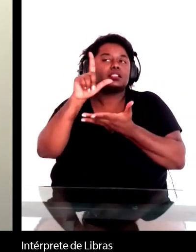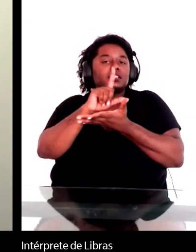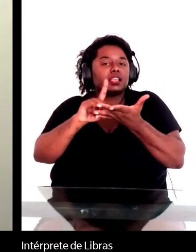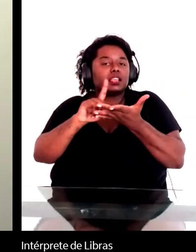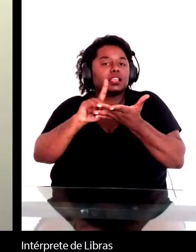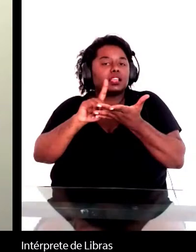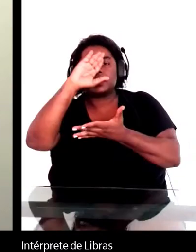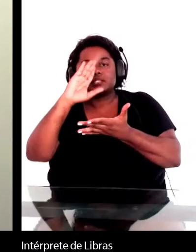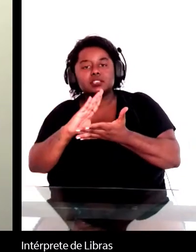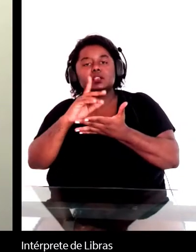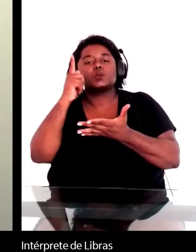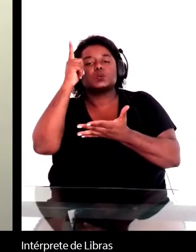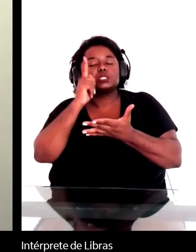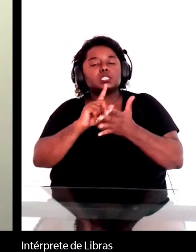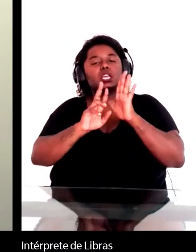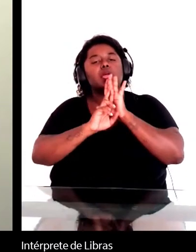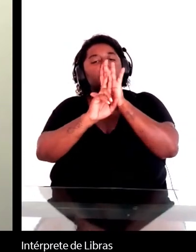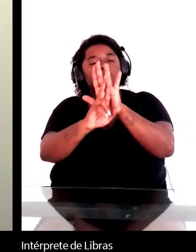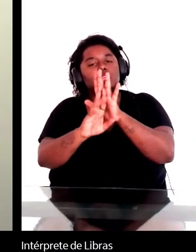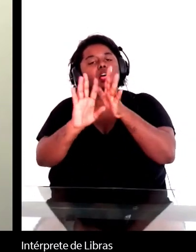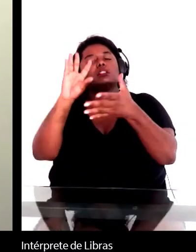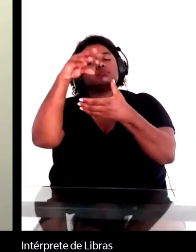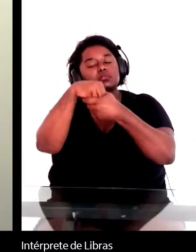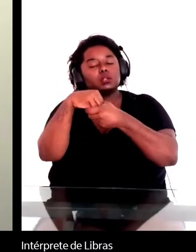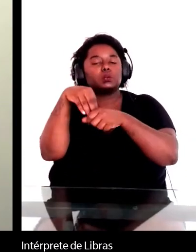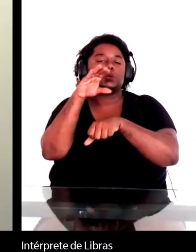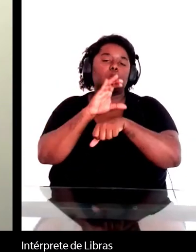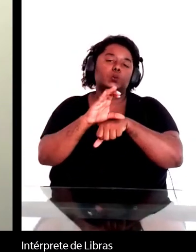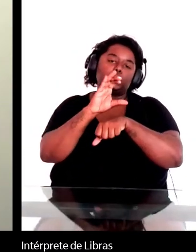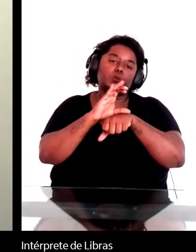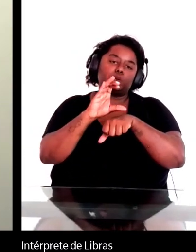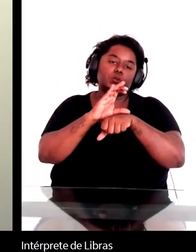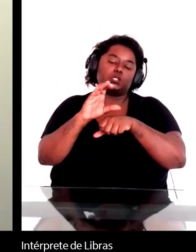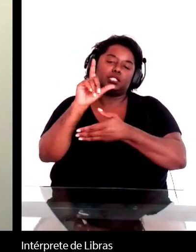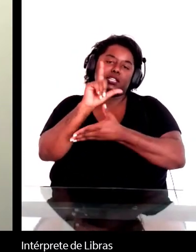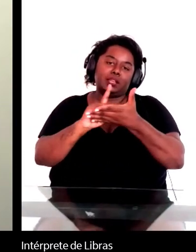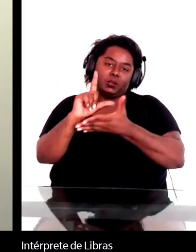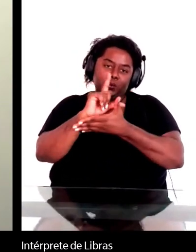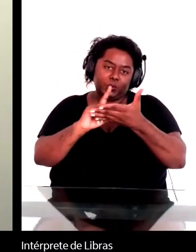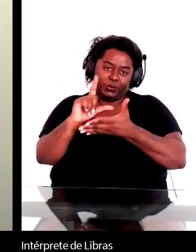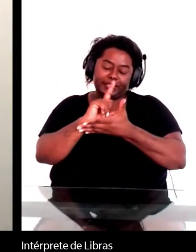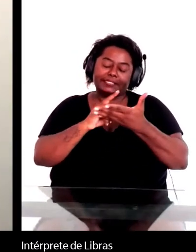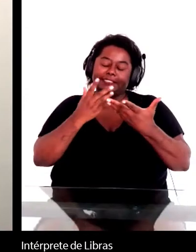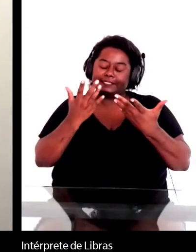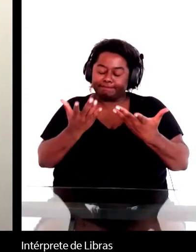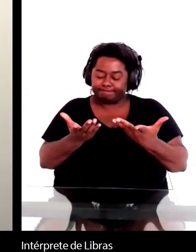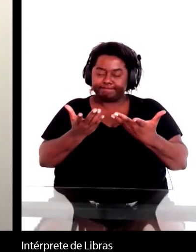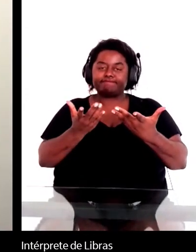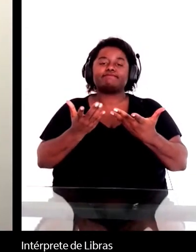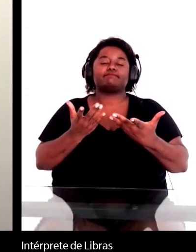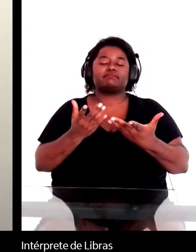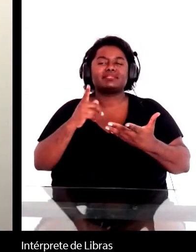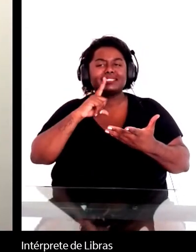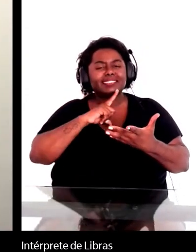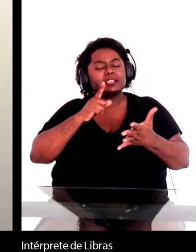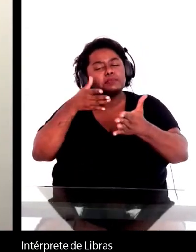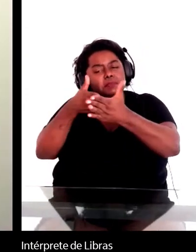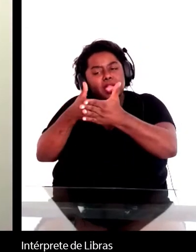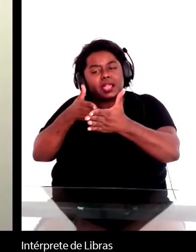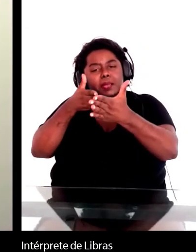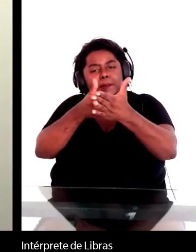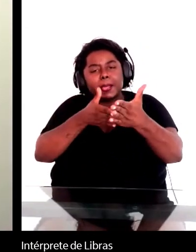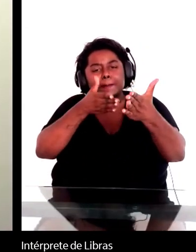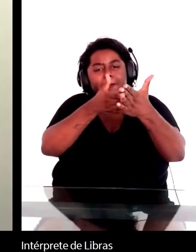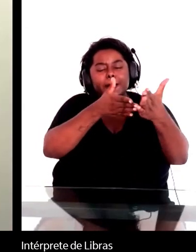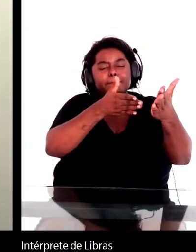se representada nos cursos de literatura latino-americana, então são várias barreiras que a